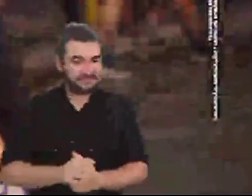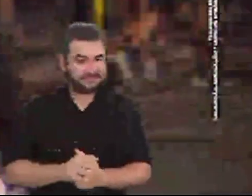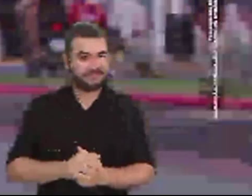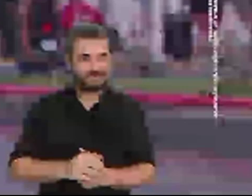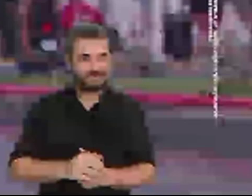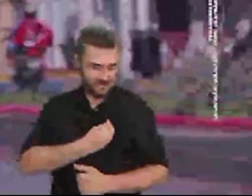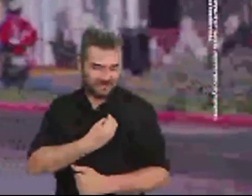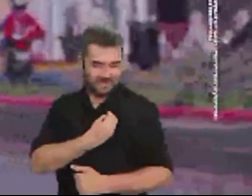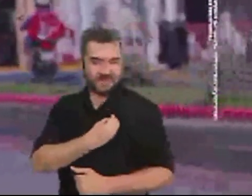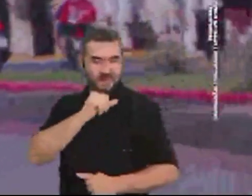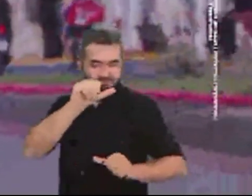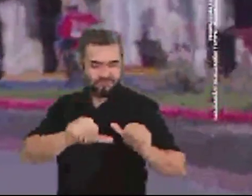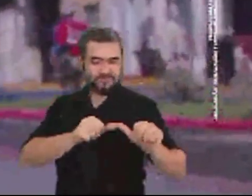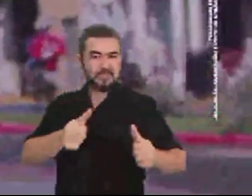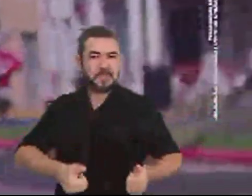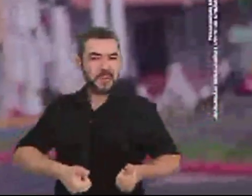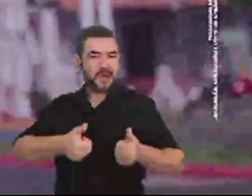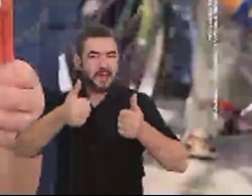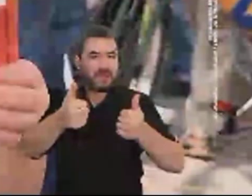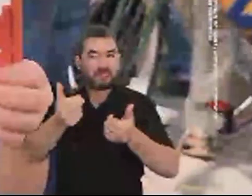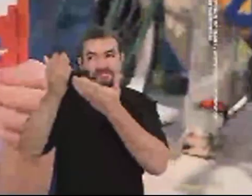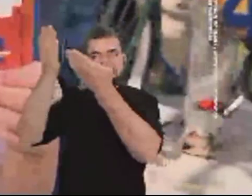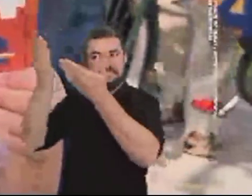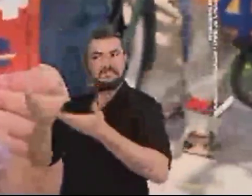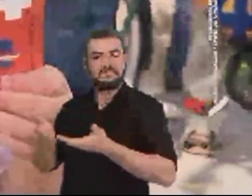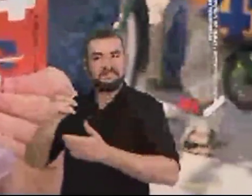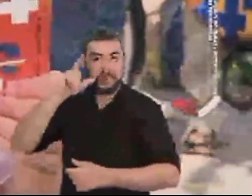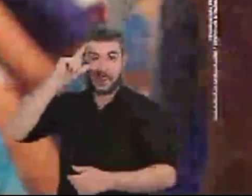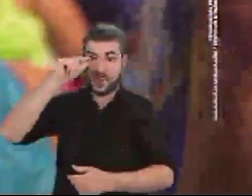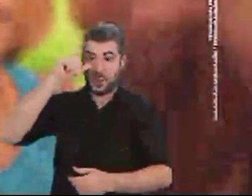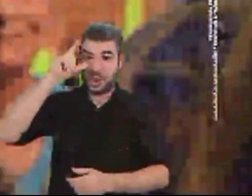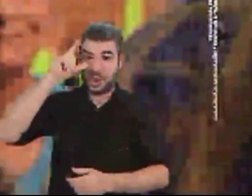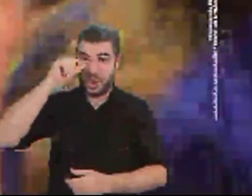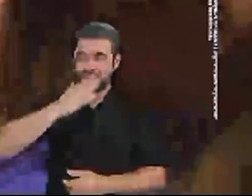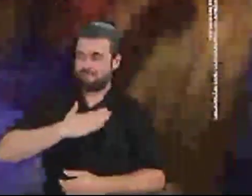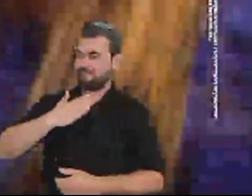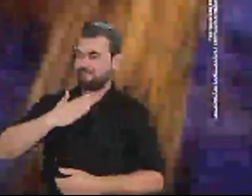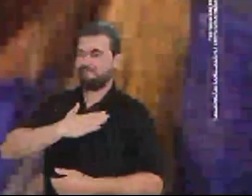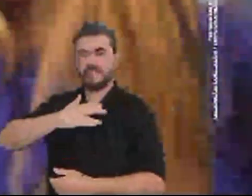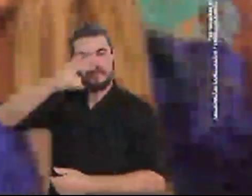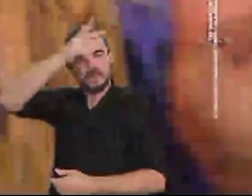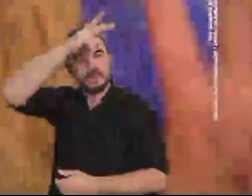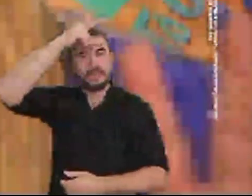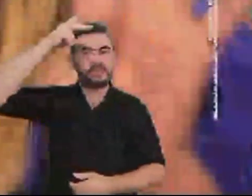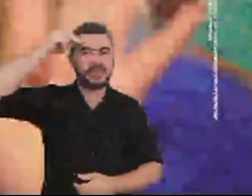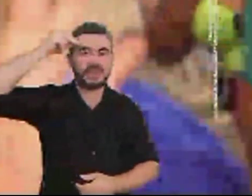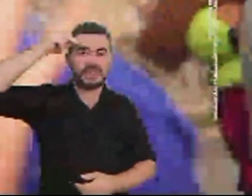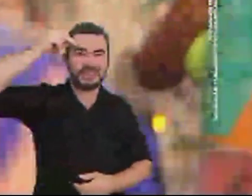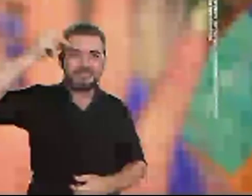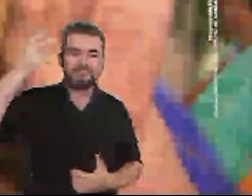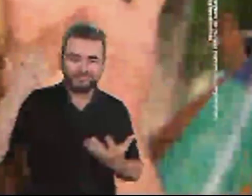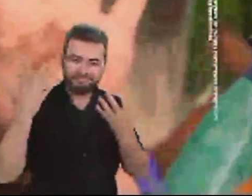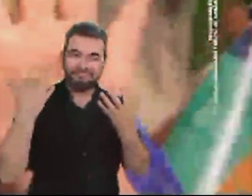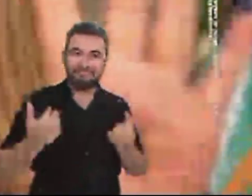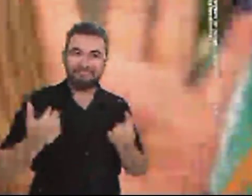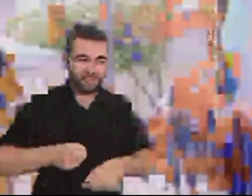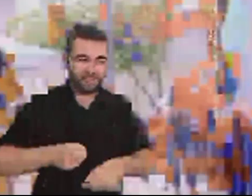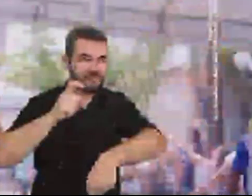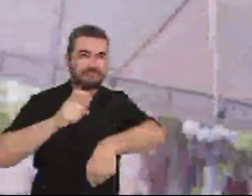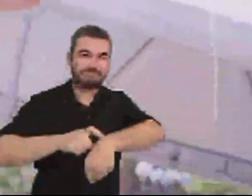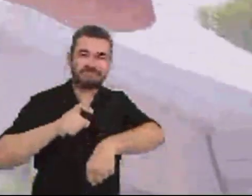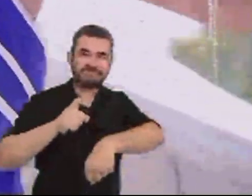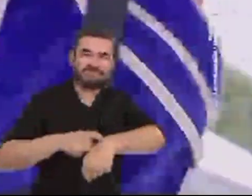pra nossa vida melhorar Oscar esse é meu prefeito chegou